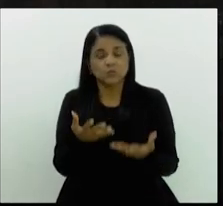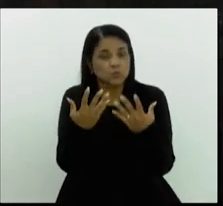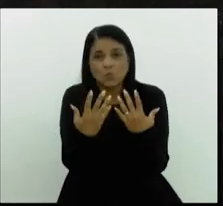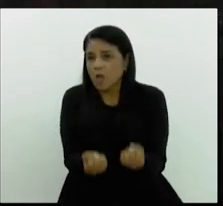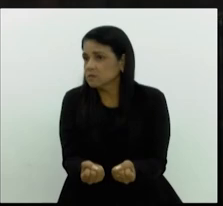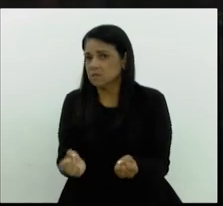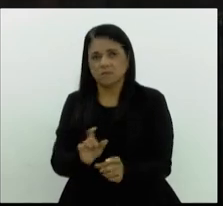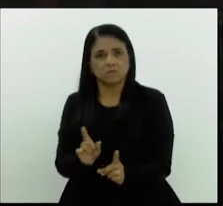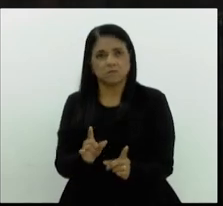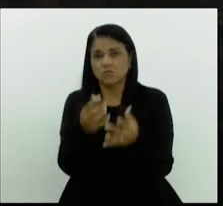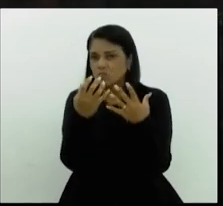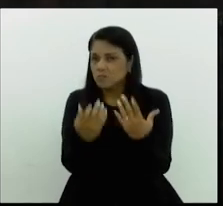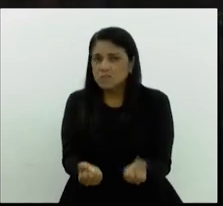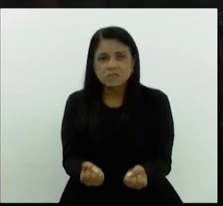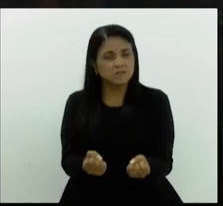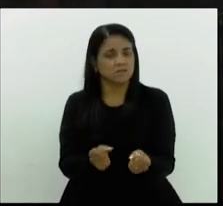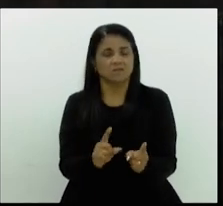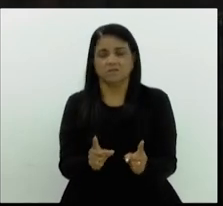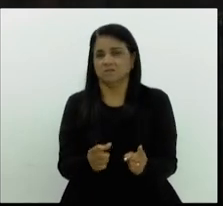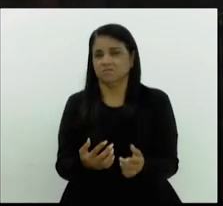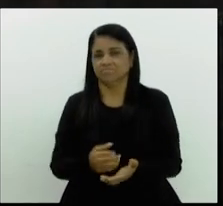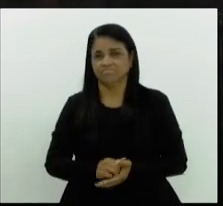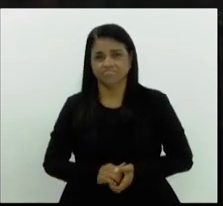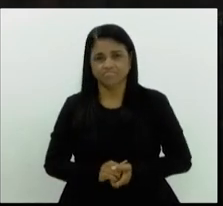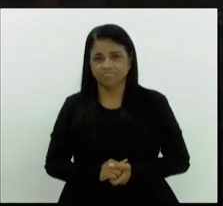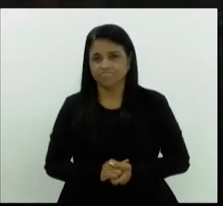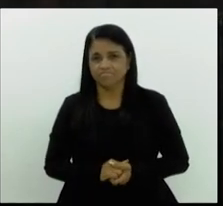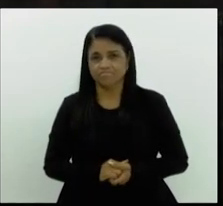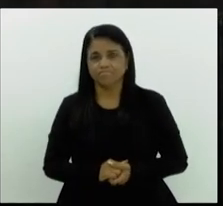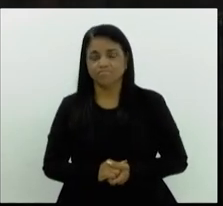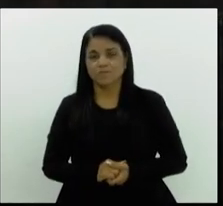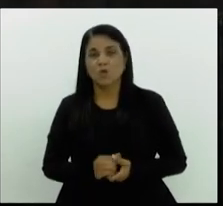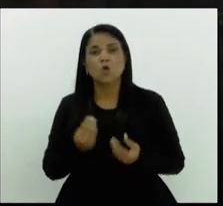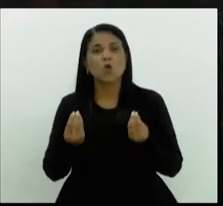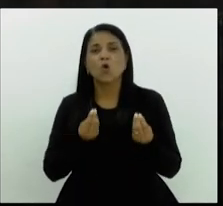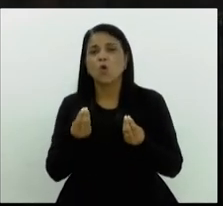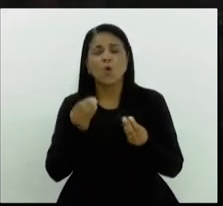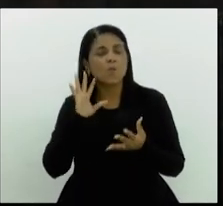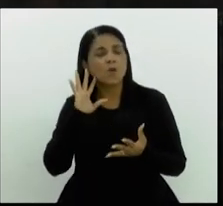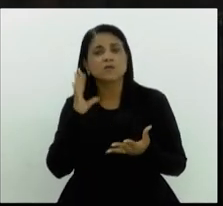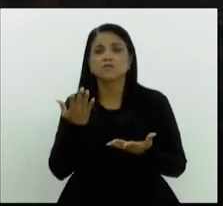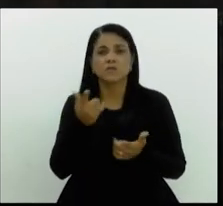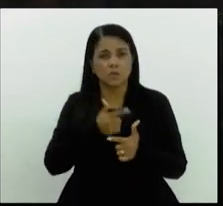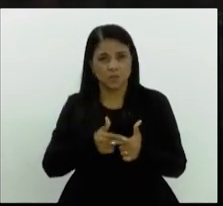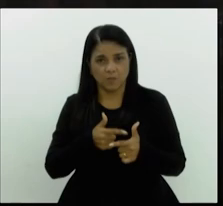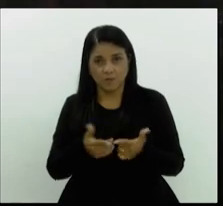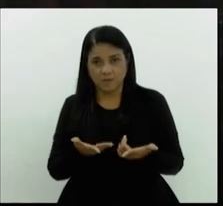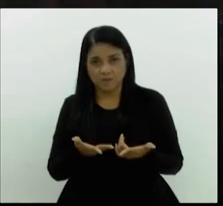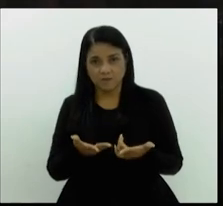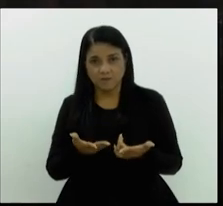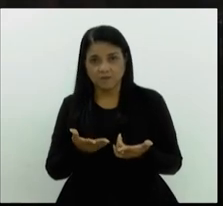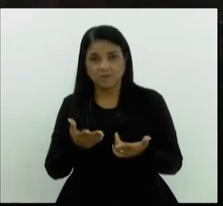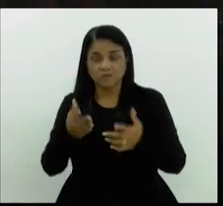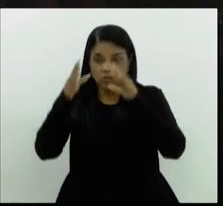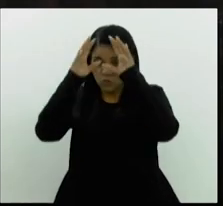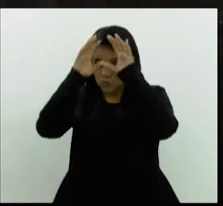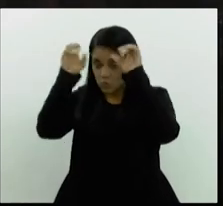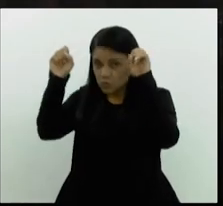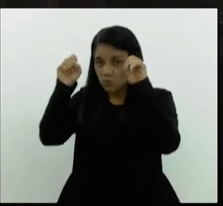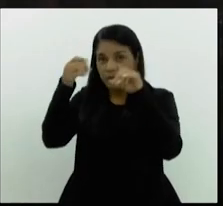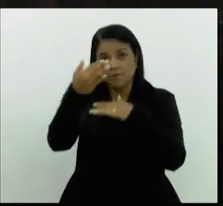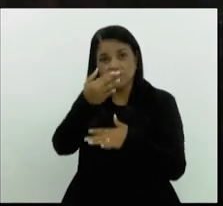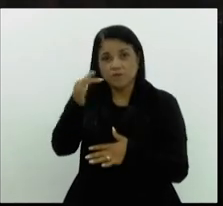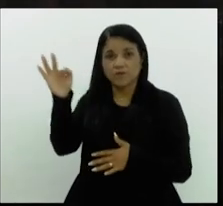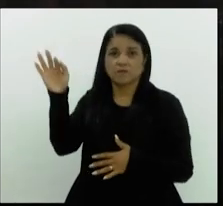inaceitável, absolutamente inaceitável. E onde, como é que você resolve uma demanda dessa? No Supremo Tribunal Federal.